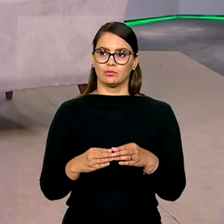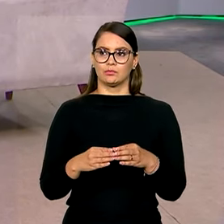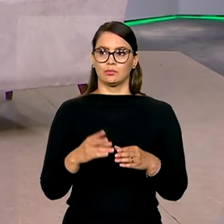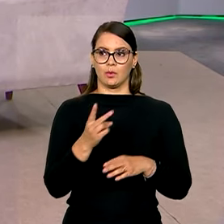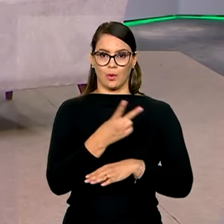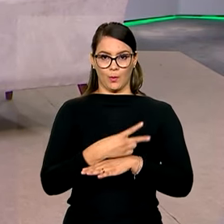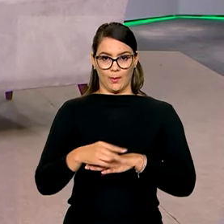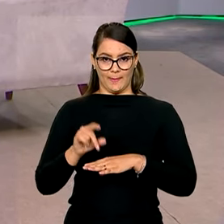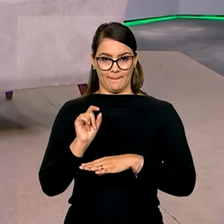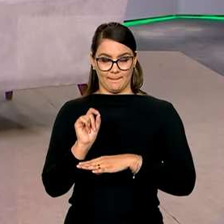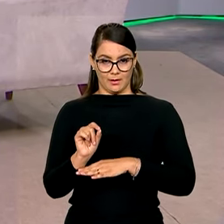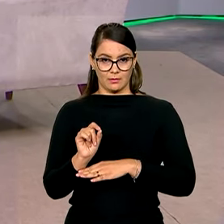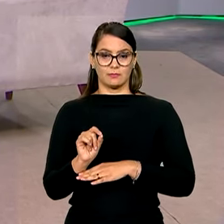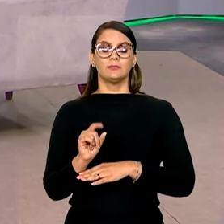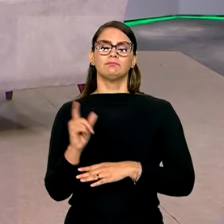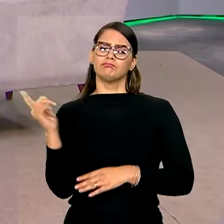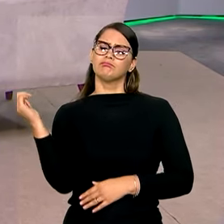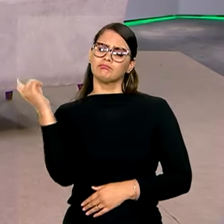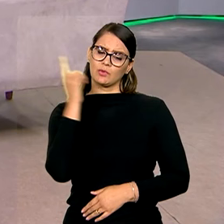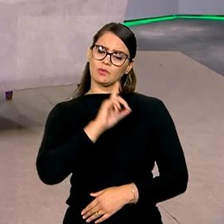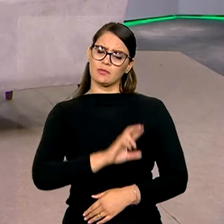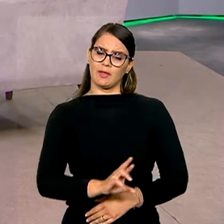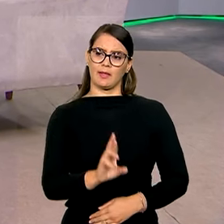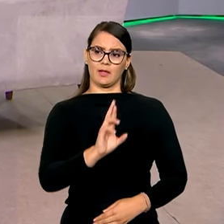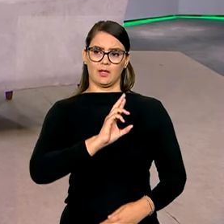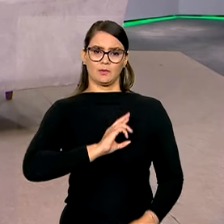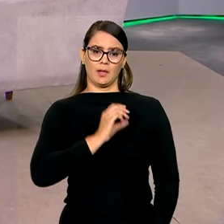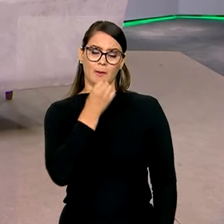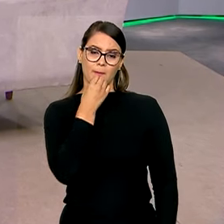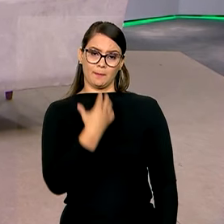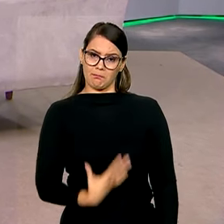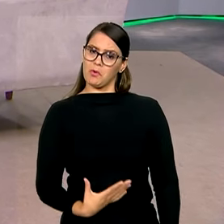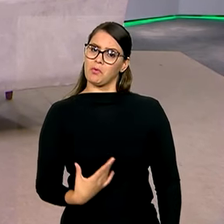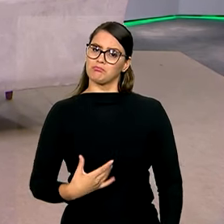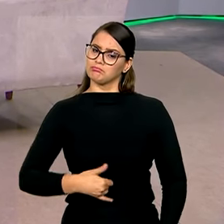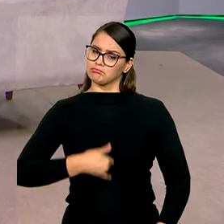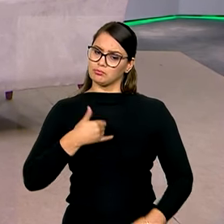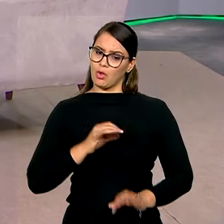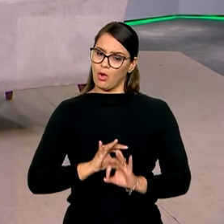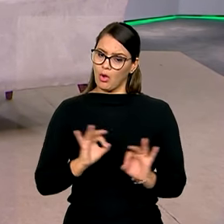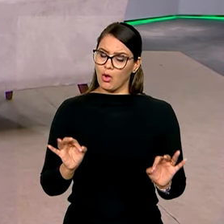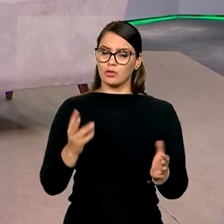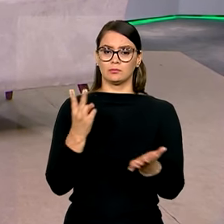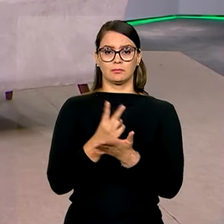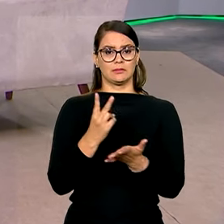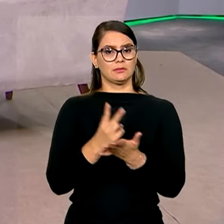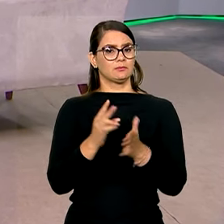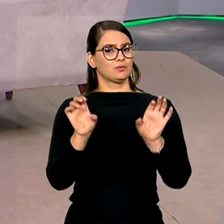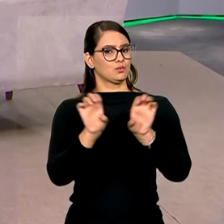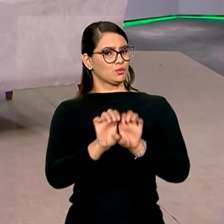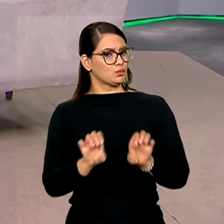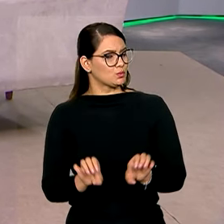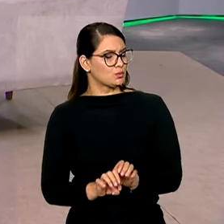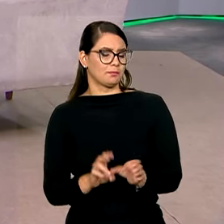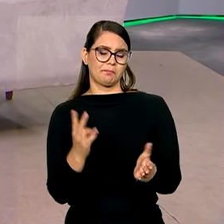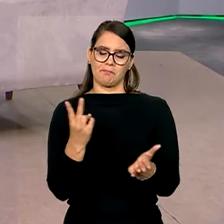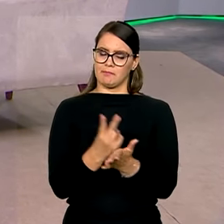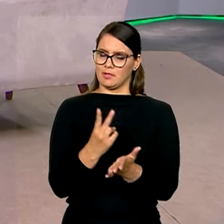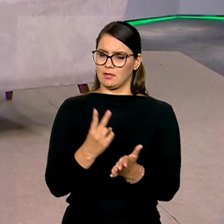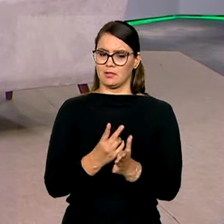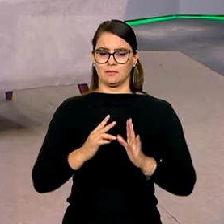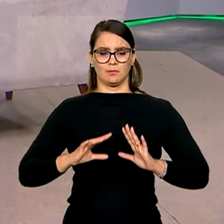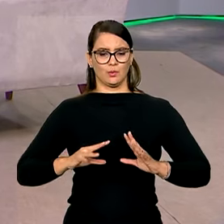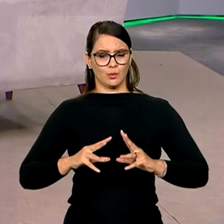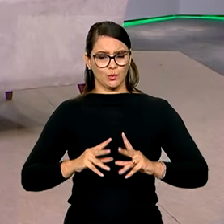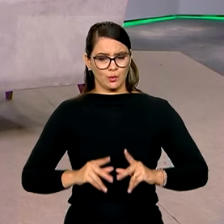IBAMA trabalha e tem conseguido bons resultados. A gente está contente com os resultados, mesmo com a estrutura que a gente tem, mesmo com todo